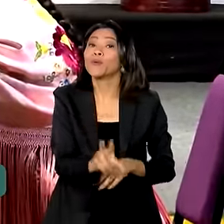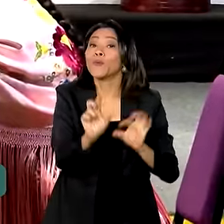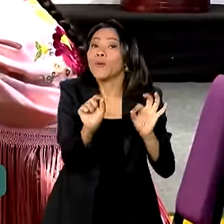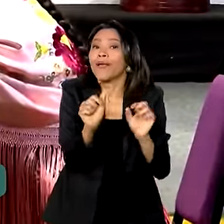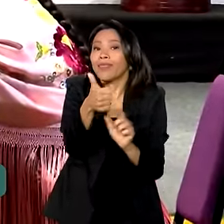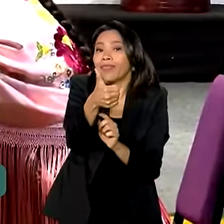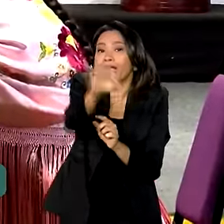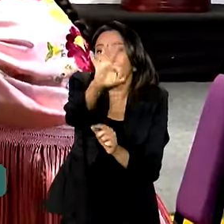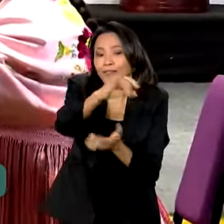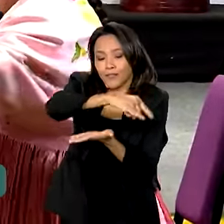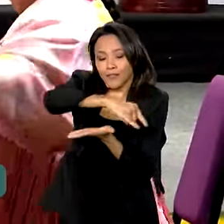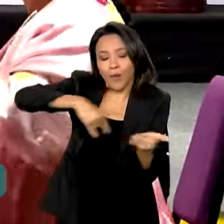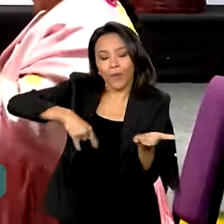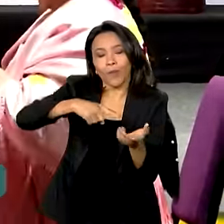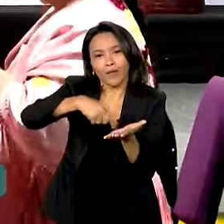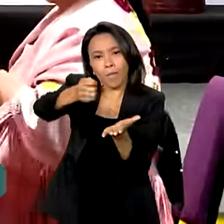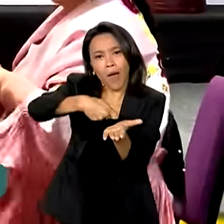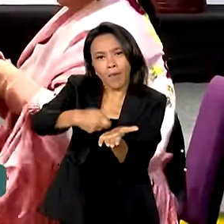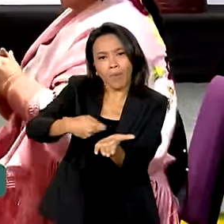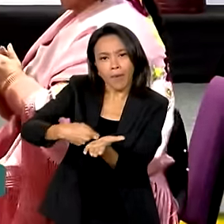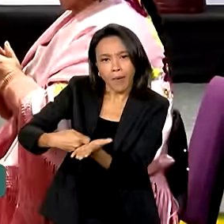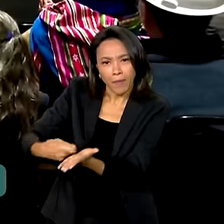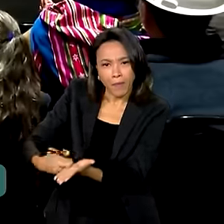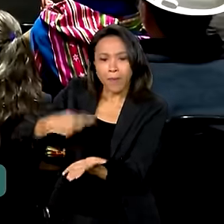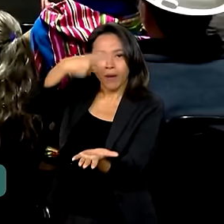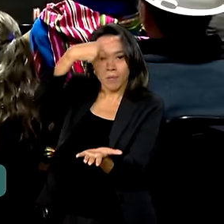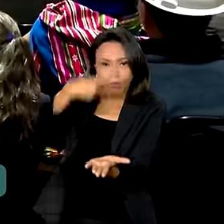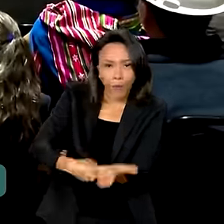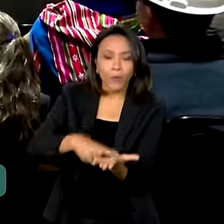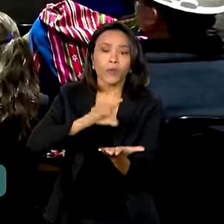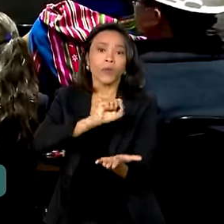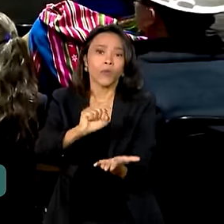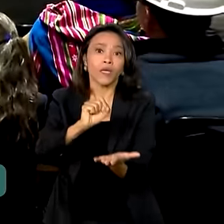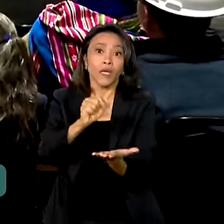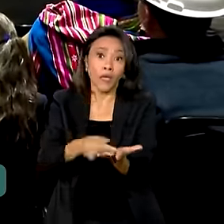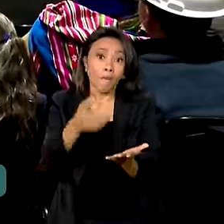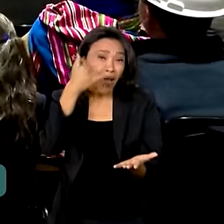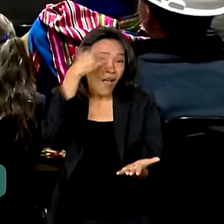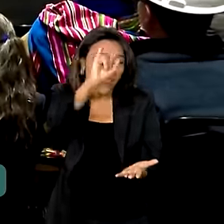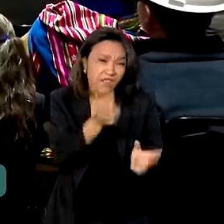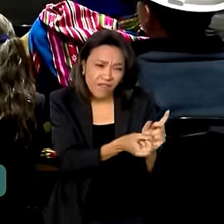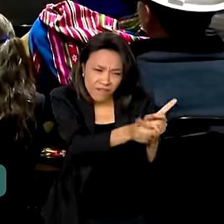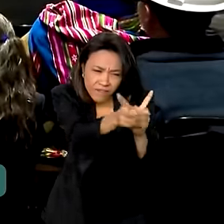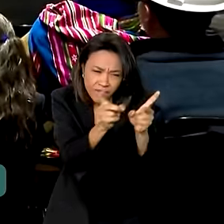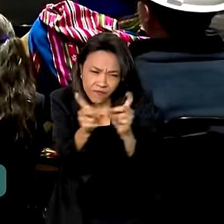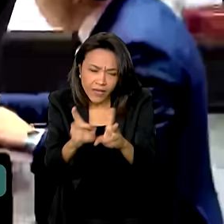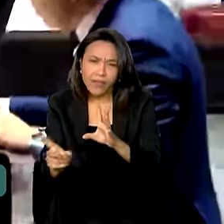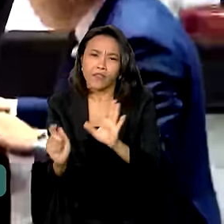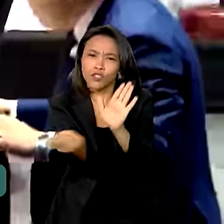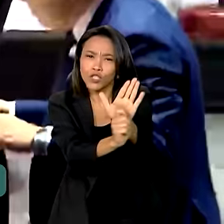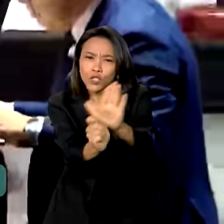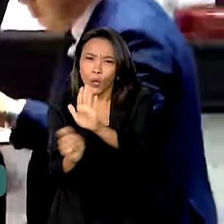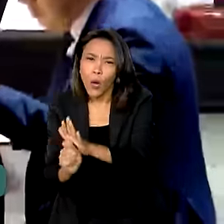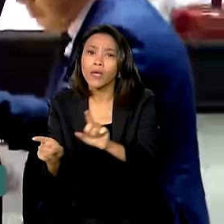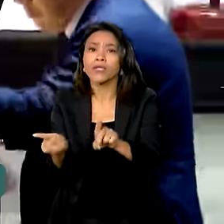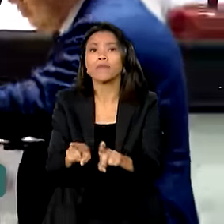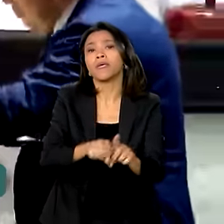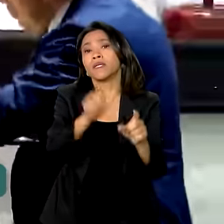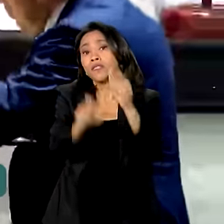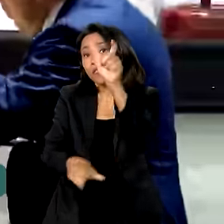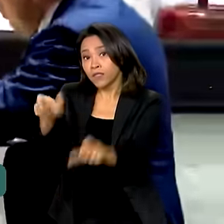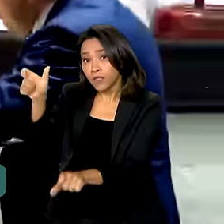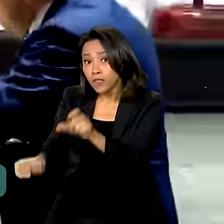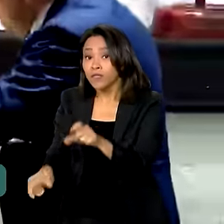10 atos. Brasil e Bolívia acertaram cooperação para fortalecer o combate ao tráfico de pessoas e de drogas, aprimorar a gestão